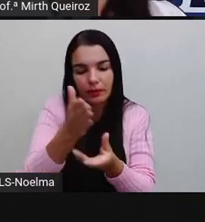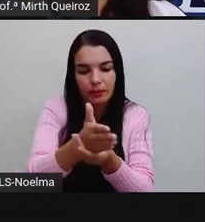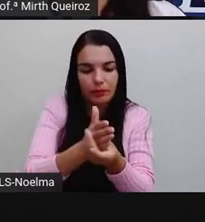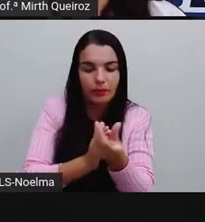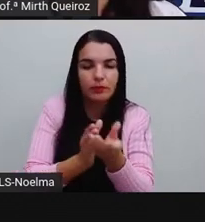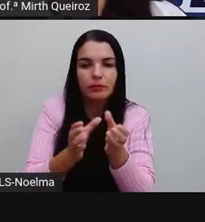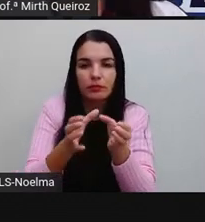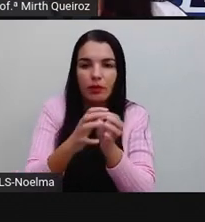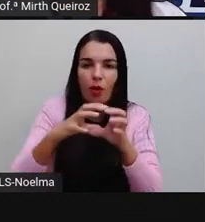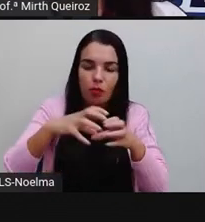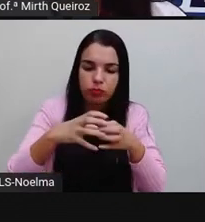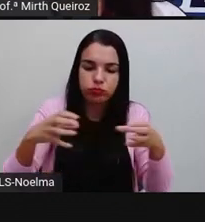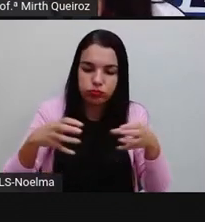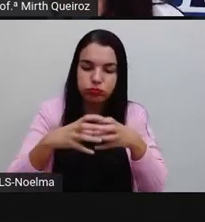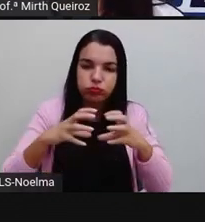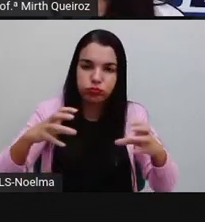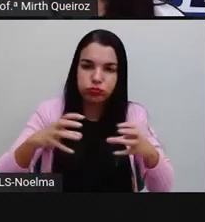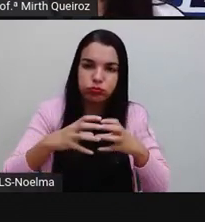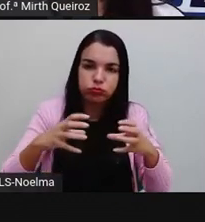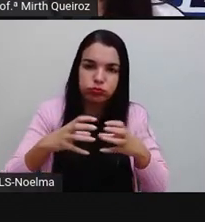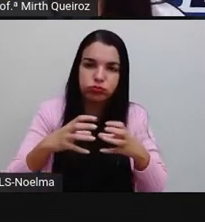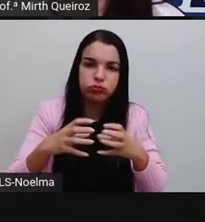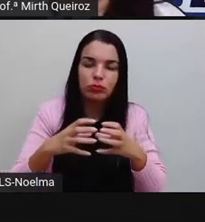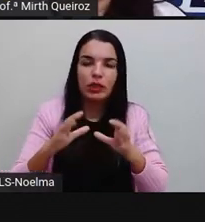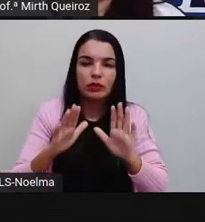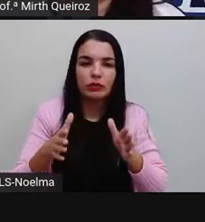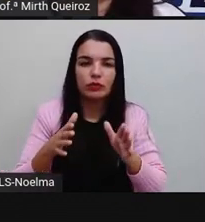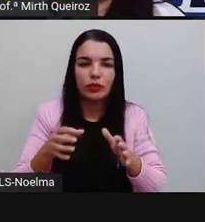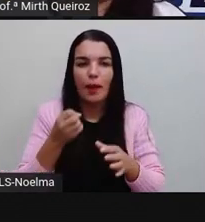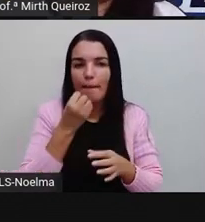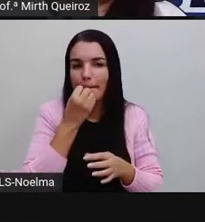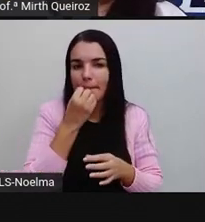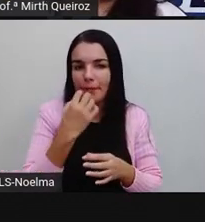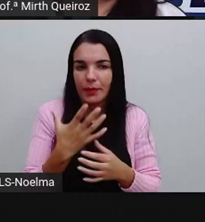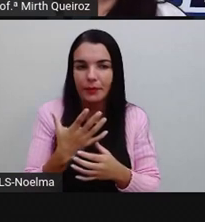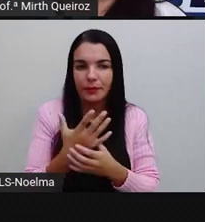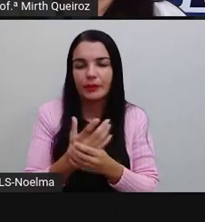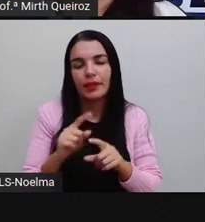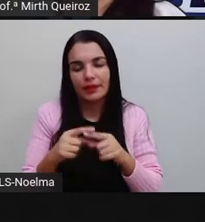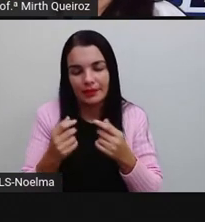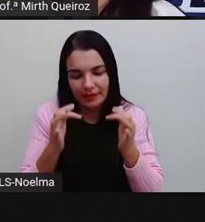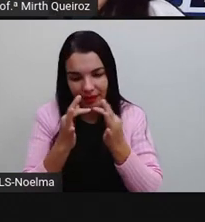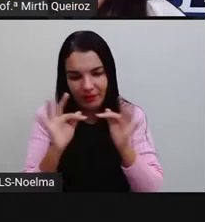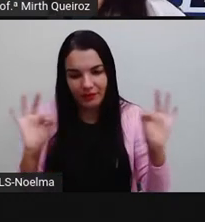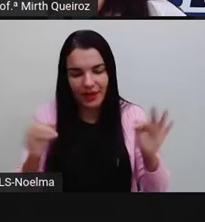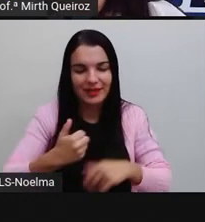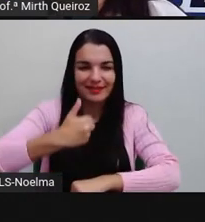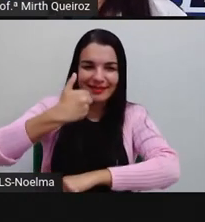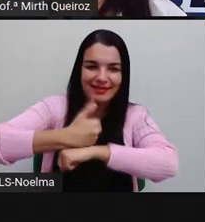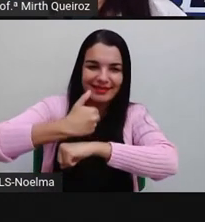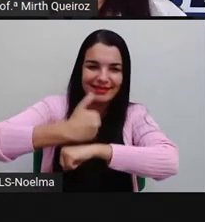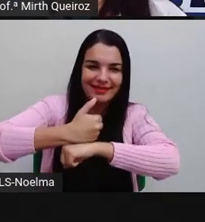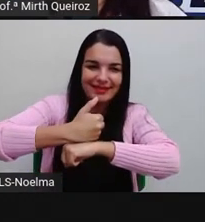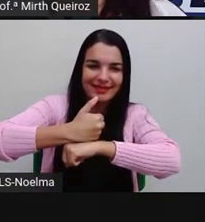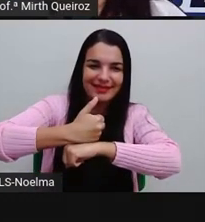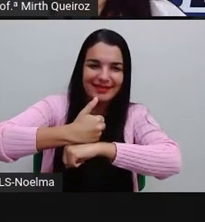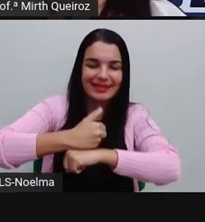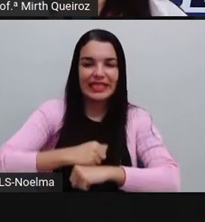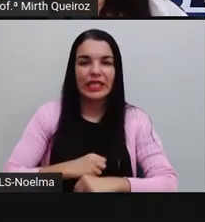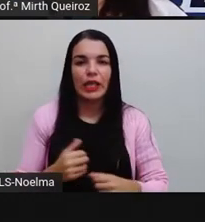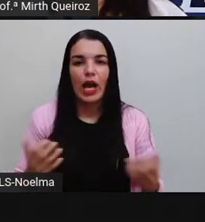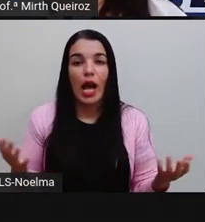maduro. O melão estava maduro. Então, está adequado? Sim, está adequado. Quando o